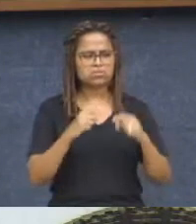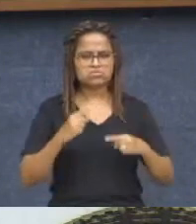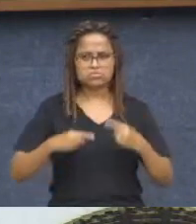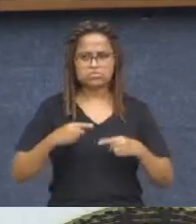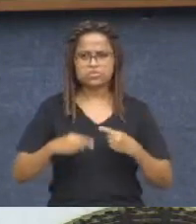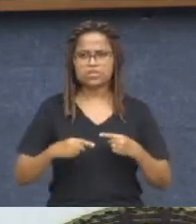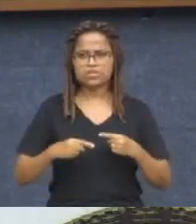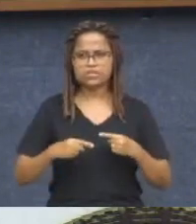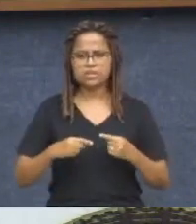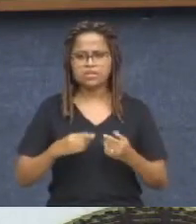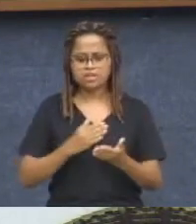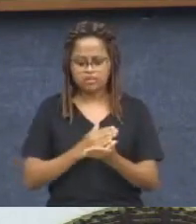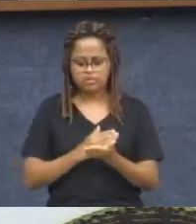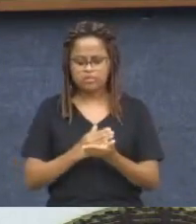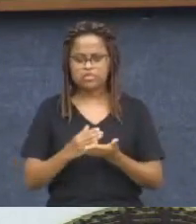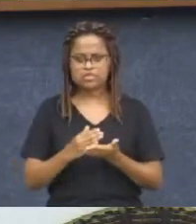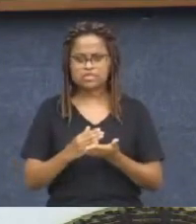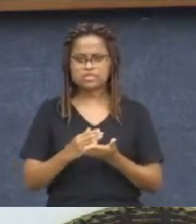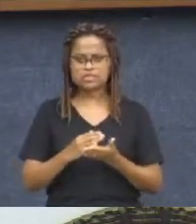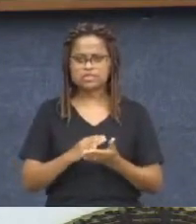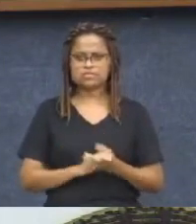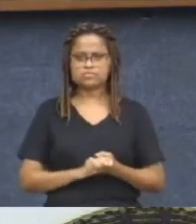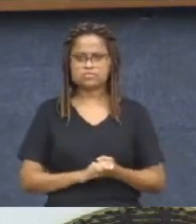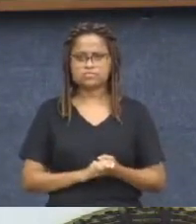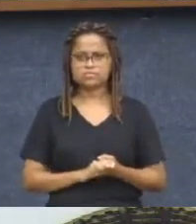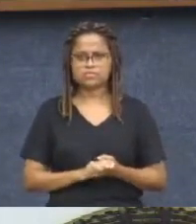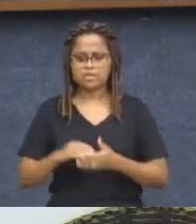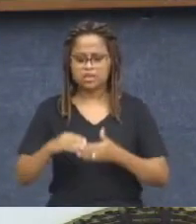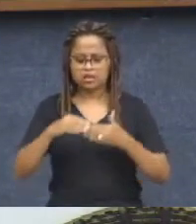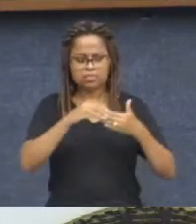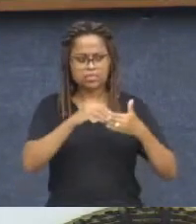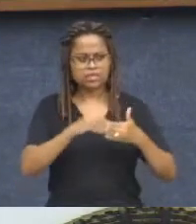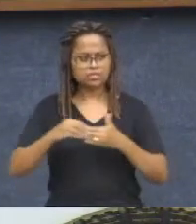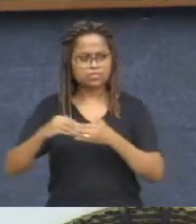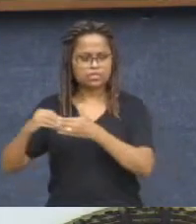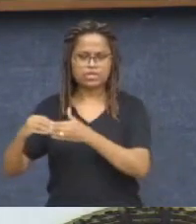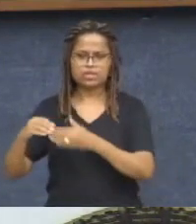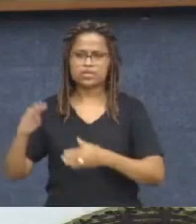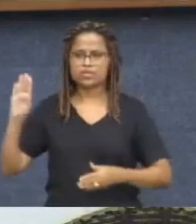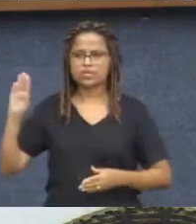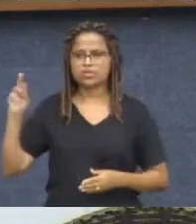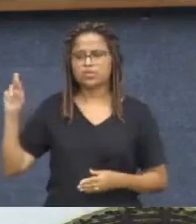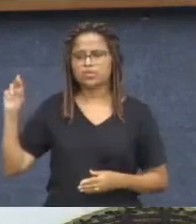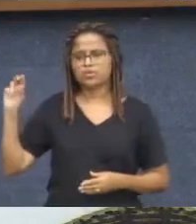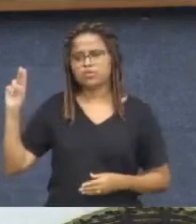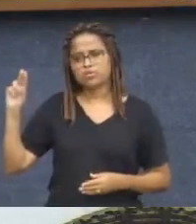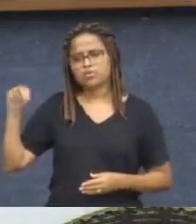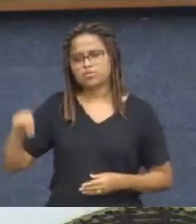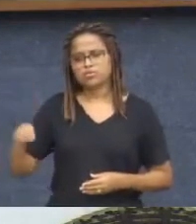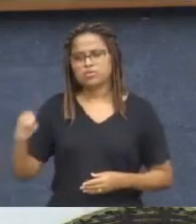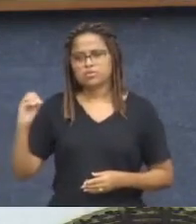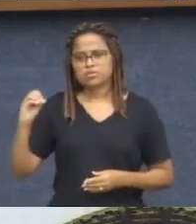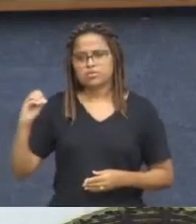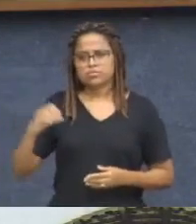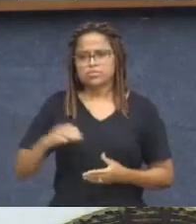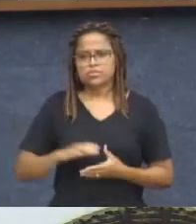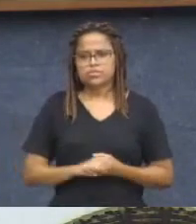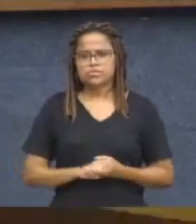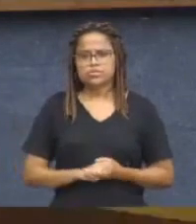colocar em votação. Para encaminhar, vereador Bruno Miranda, Partido Democrático Trabalhista, líder do governo.